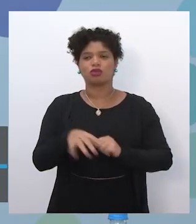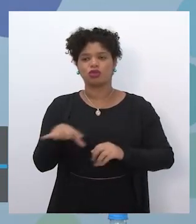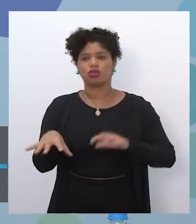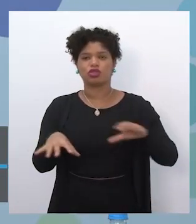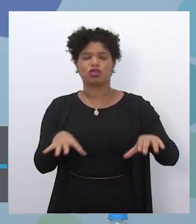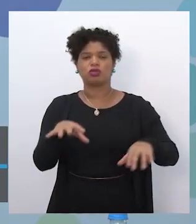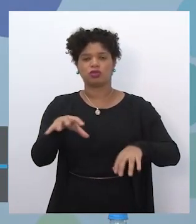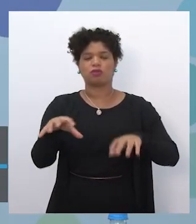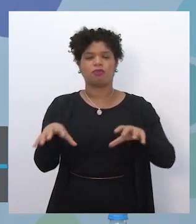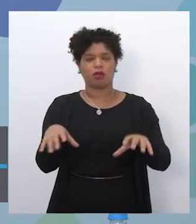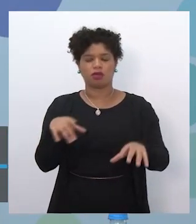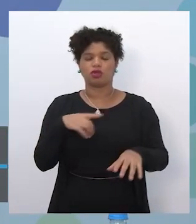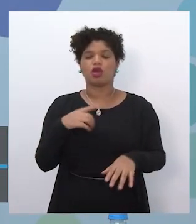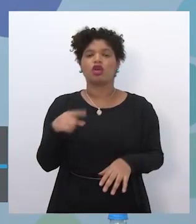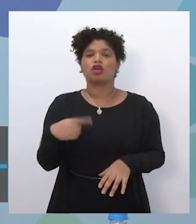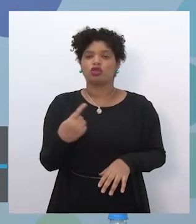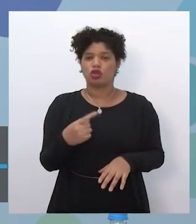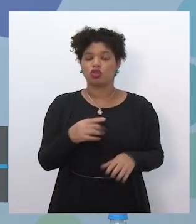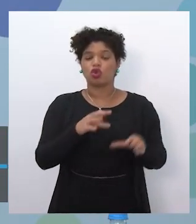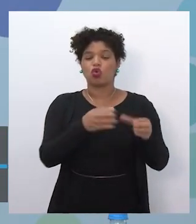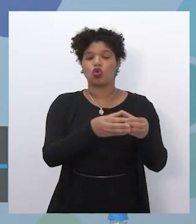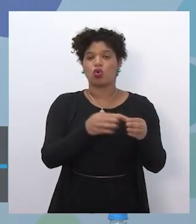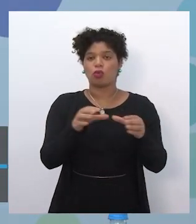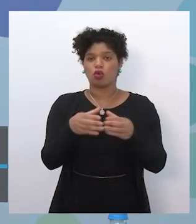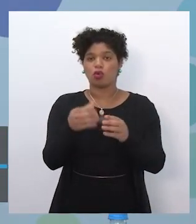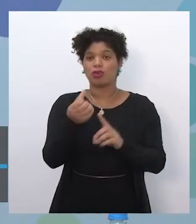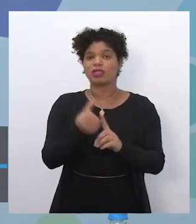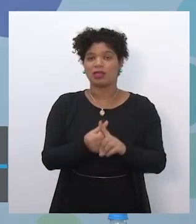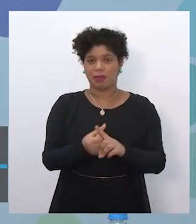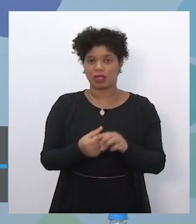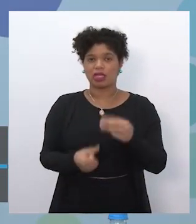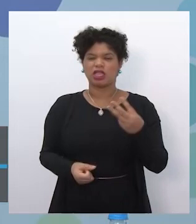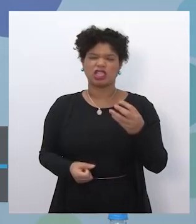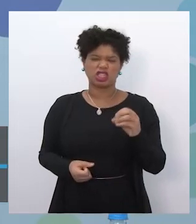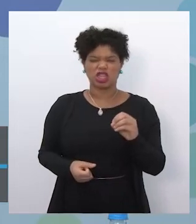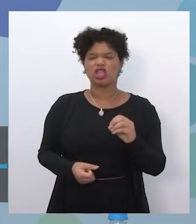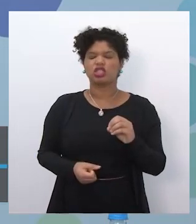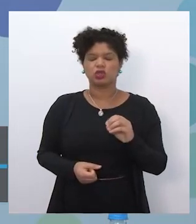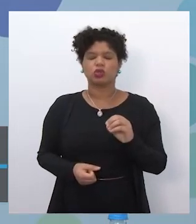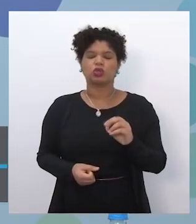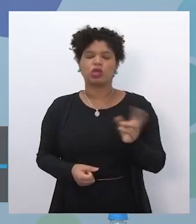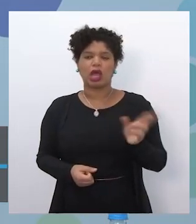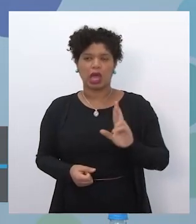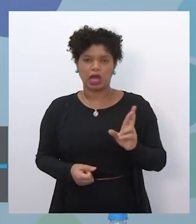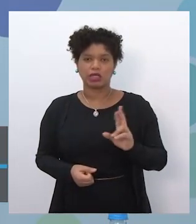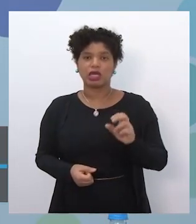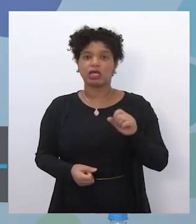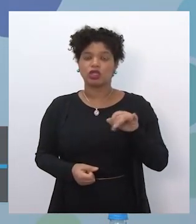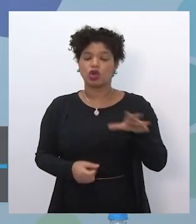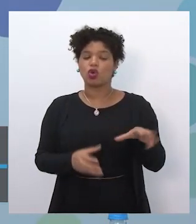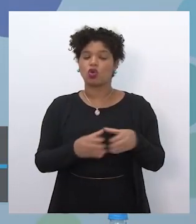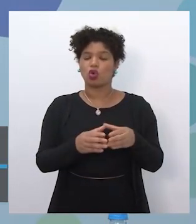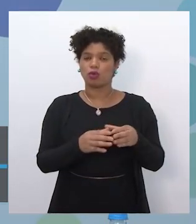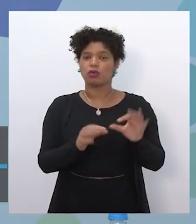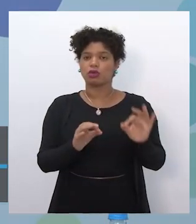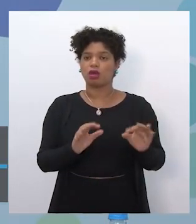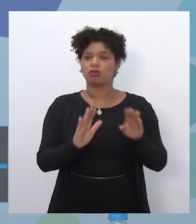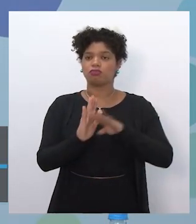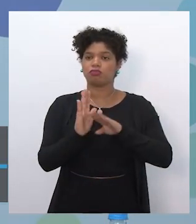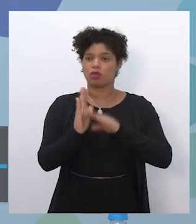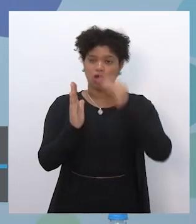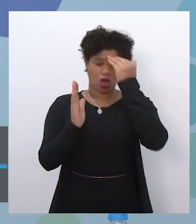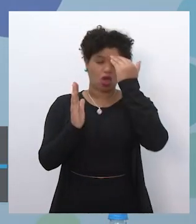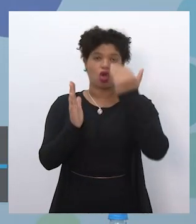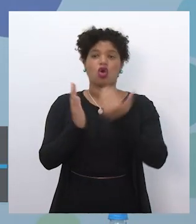isso que a vai repassar esse recurso por grupo, por semestre, se o grupo cumprir, de acordo com os requisitos que a gente vai lançar no